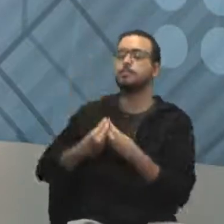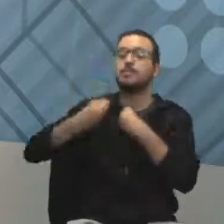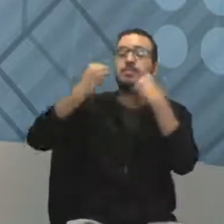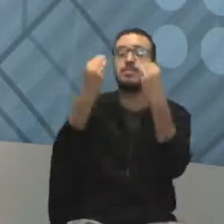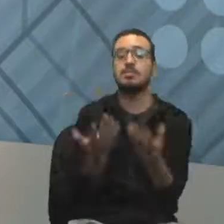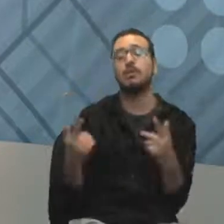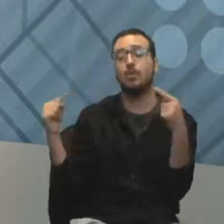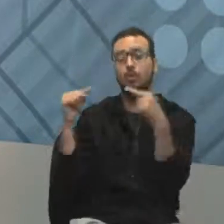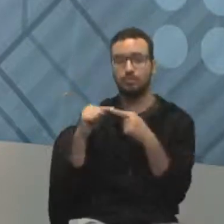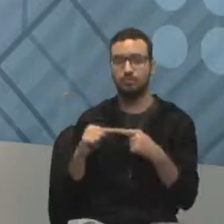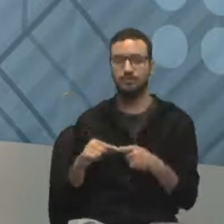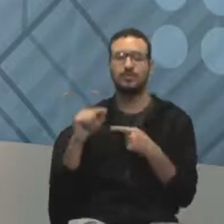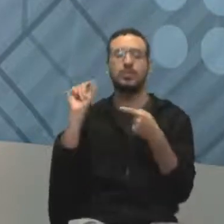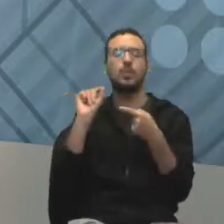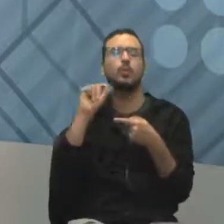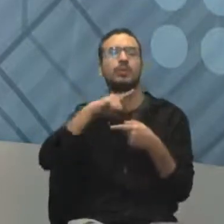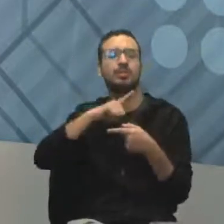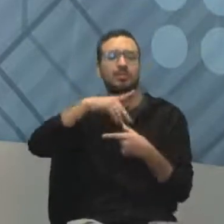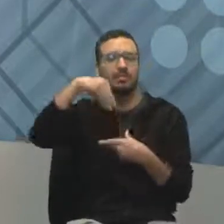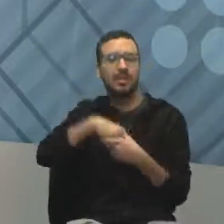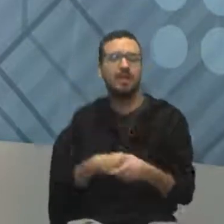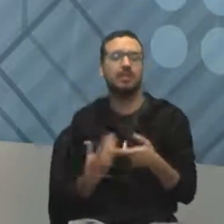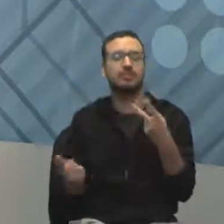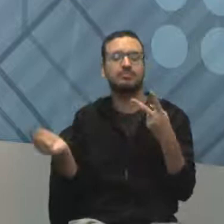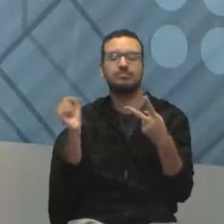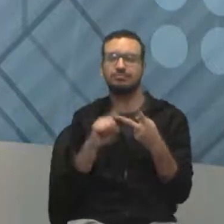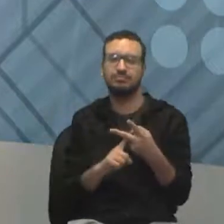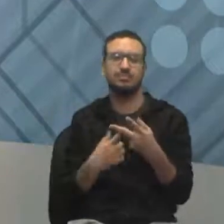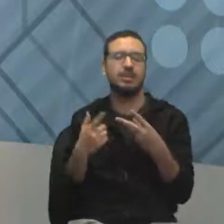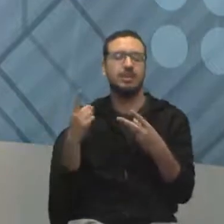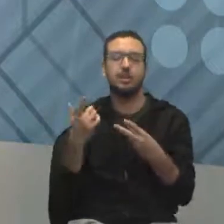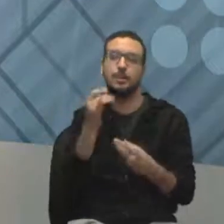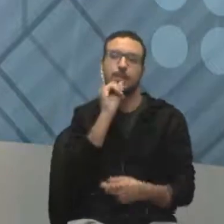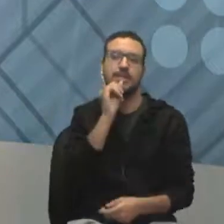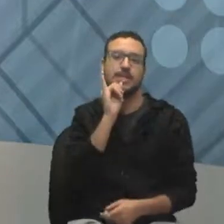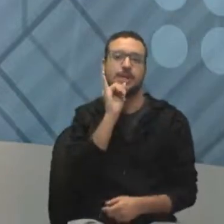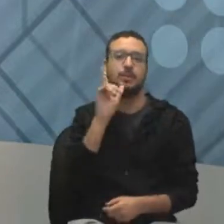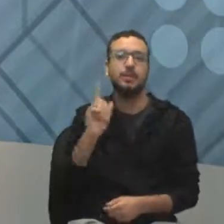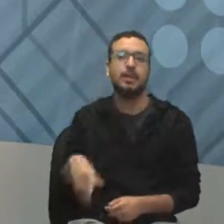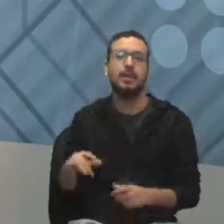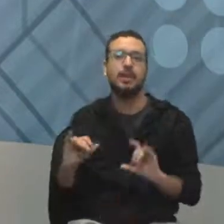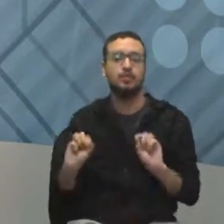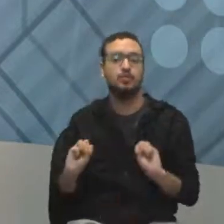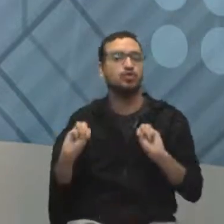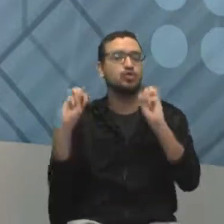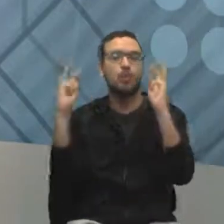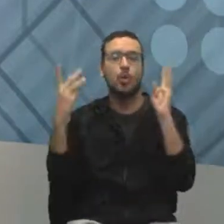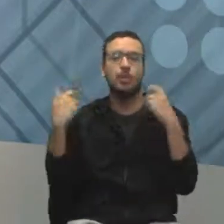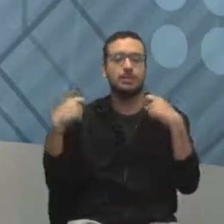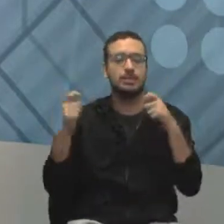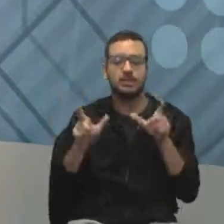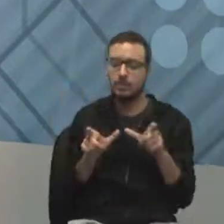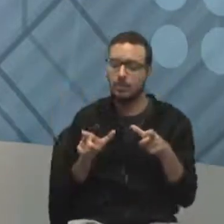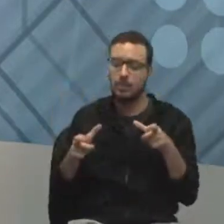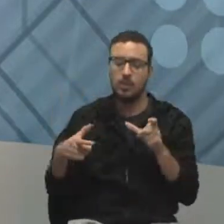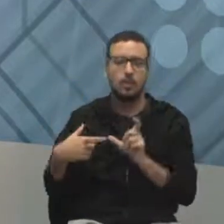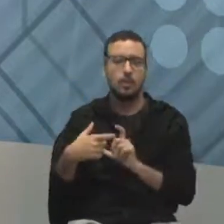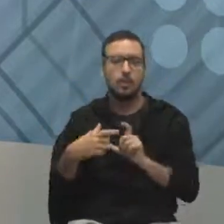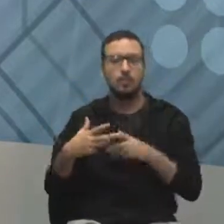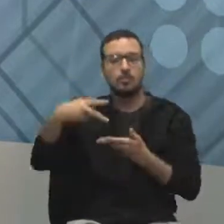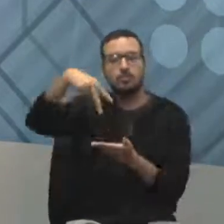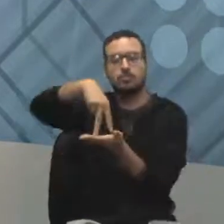que ter no produto, quais são os requisitos, que o centro do palco tem que ser giratório, que tem que ser de madeira, que tem que ser revestido de